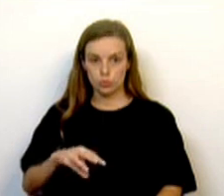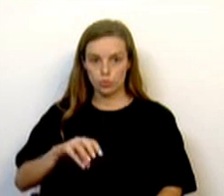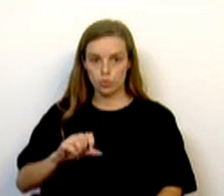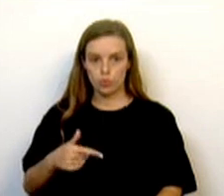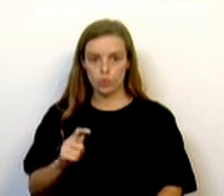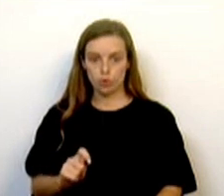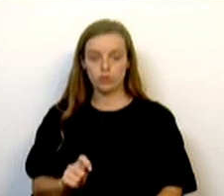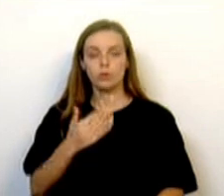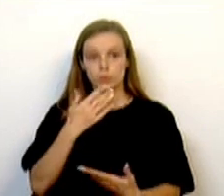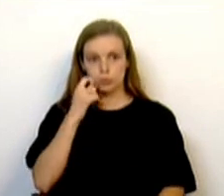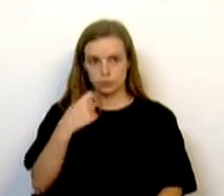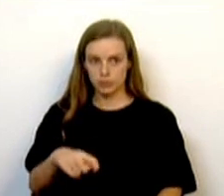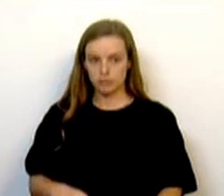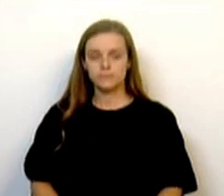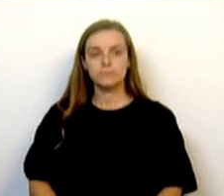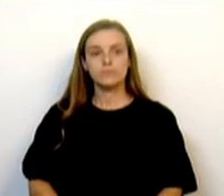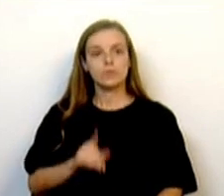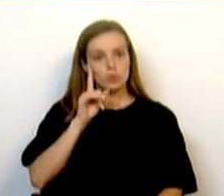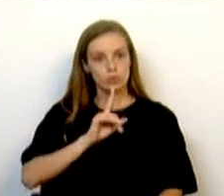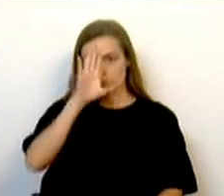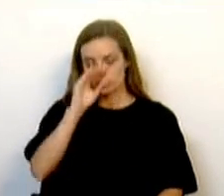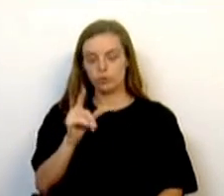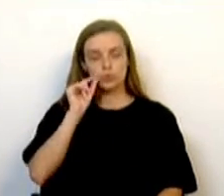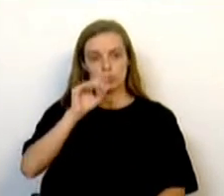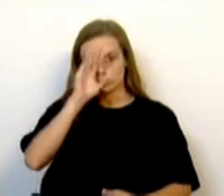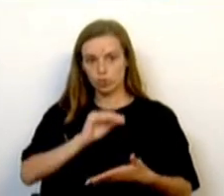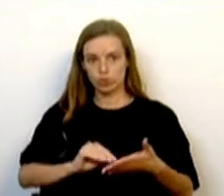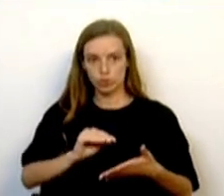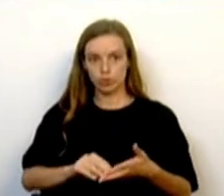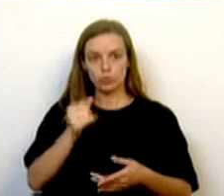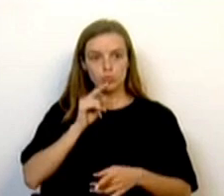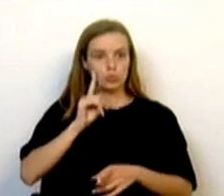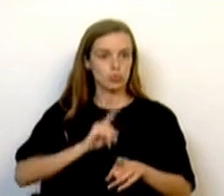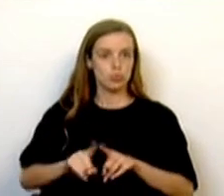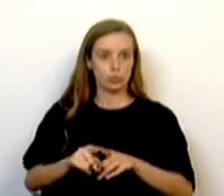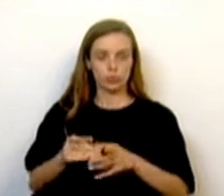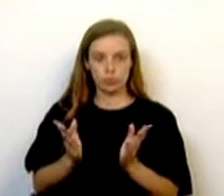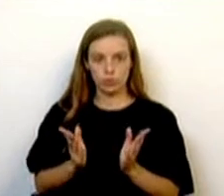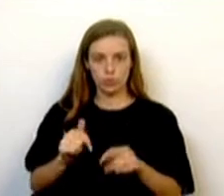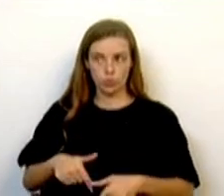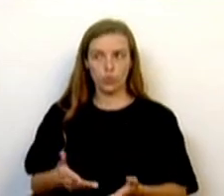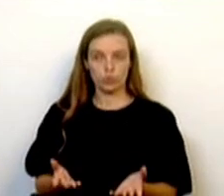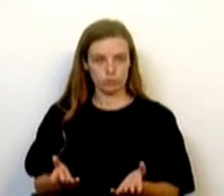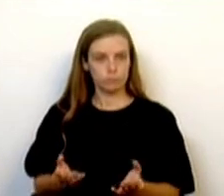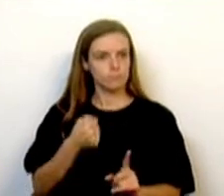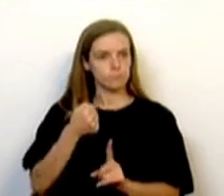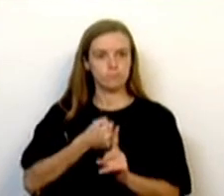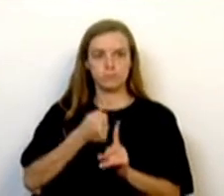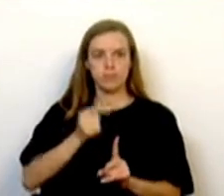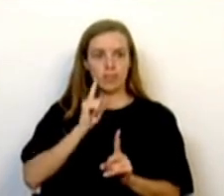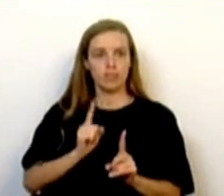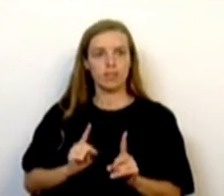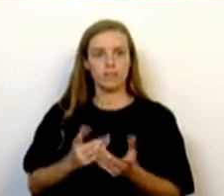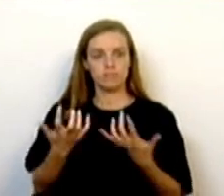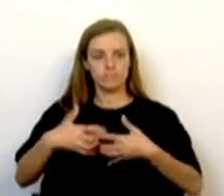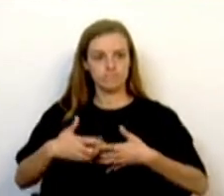Obrigado Sr. Presidente, Sra. Ministra, Sra. Deputada de Estado, Sras. Deputados. Bem, hoje como sabemos é um dia de luta convocado por uma central